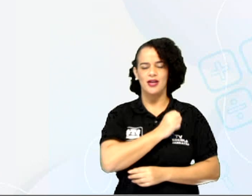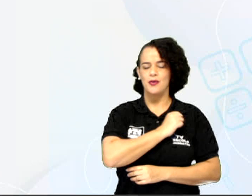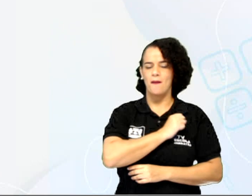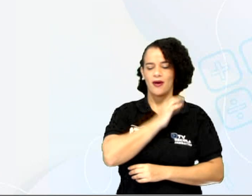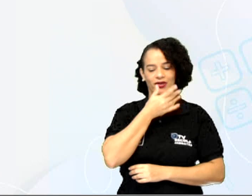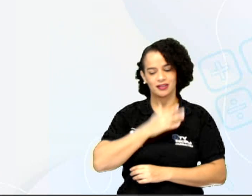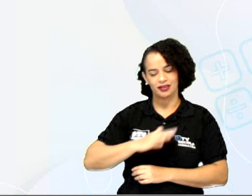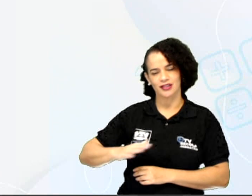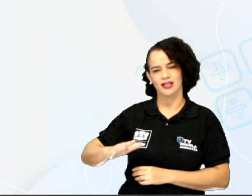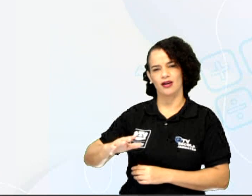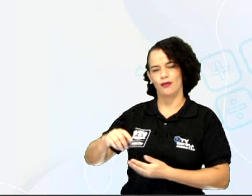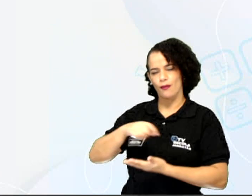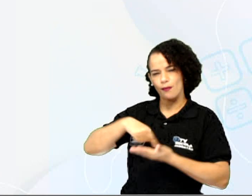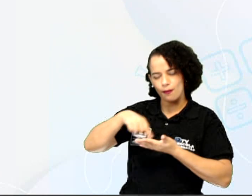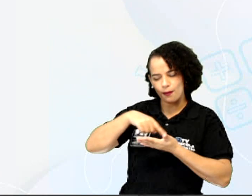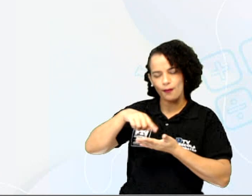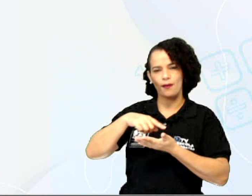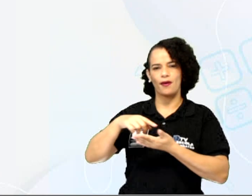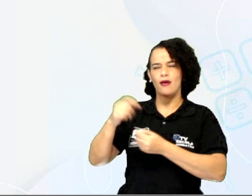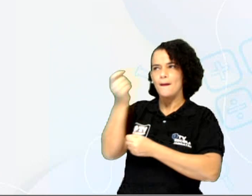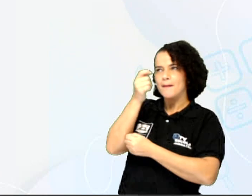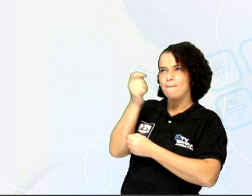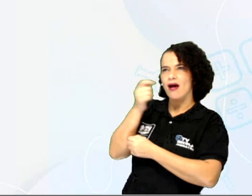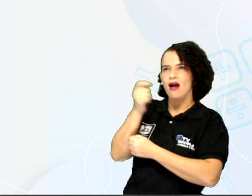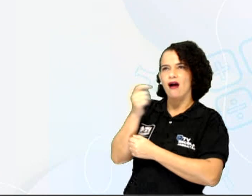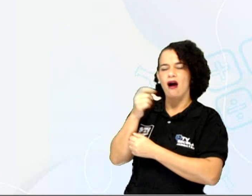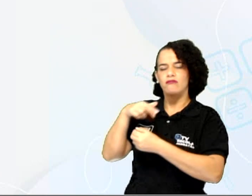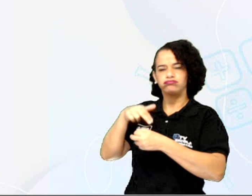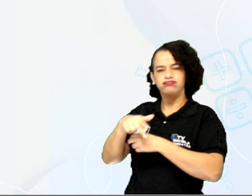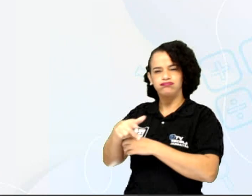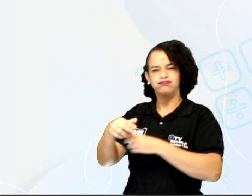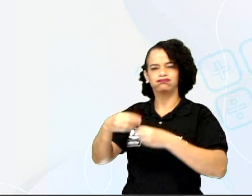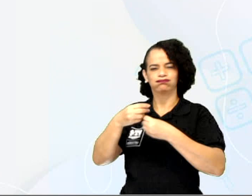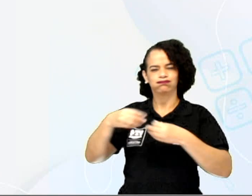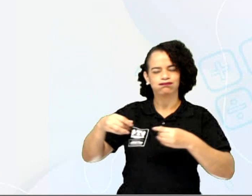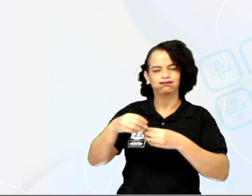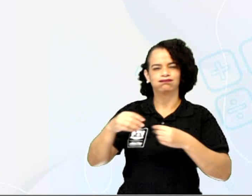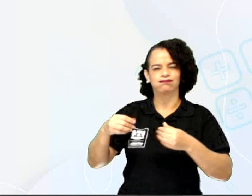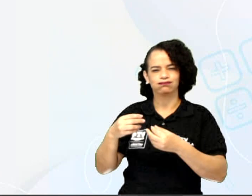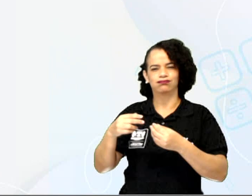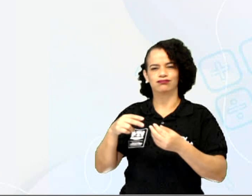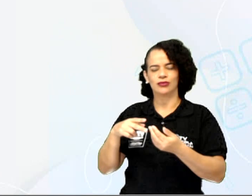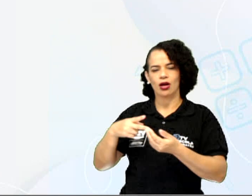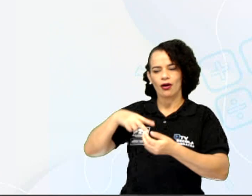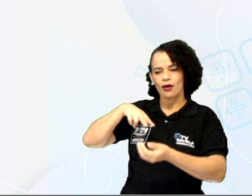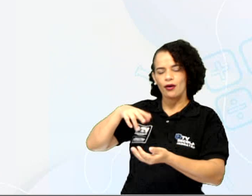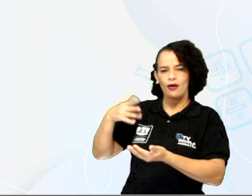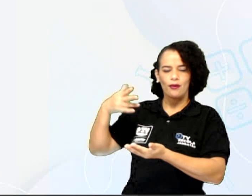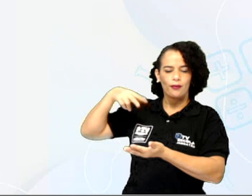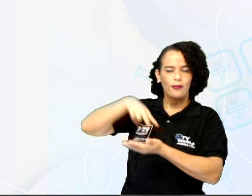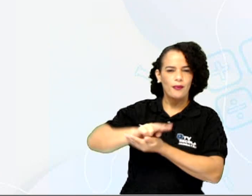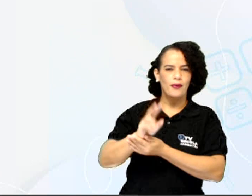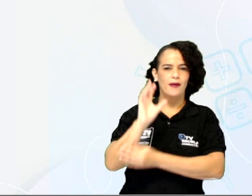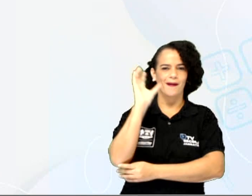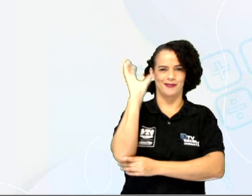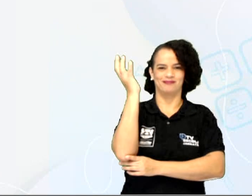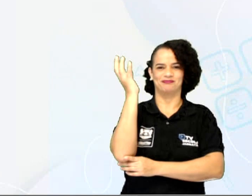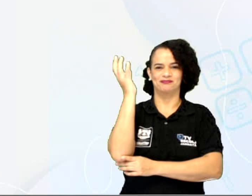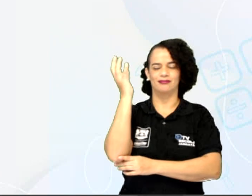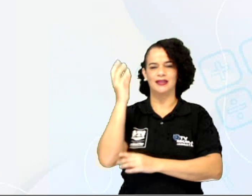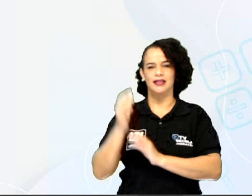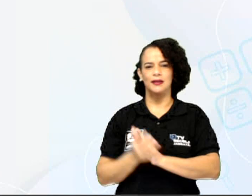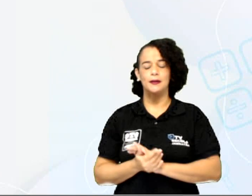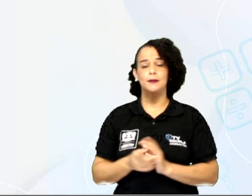pinhões, papagaios, carreiras ao sol, voos de trapézio à sombra da mangueira, saltos